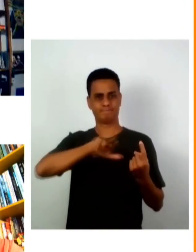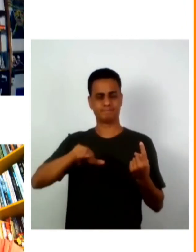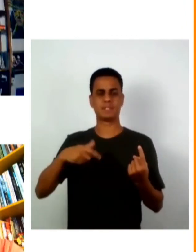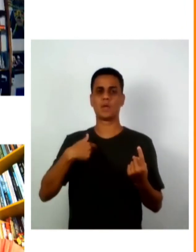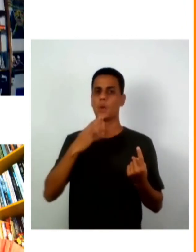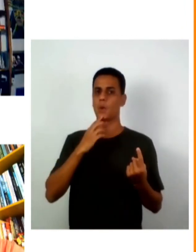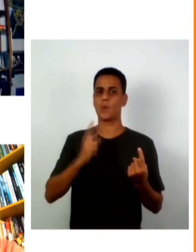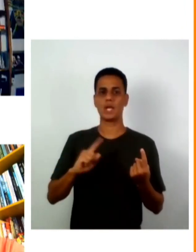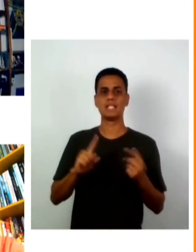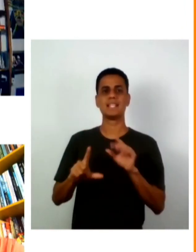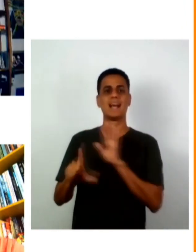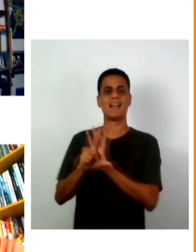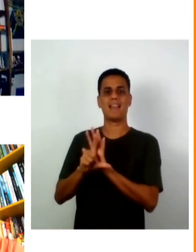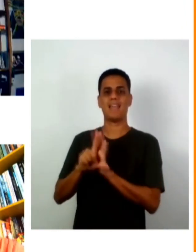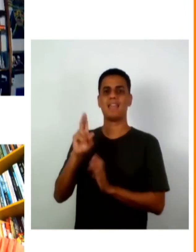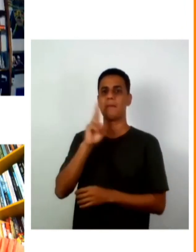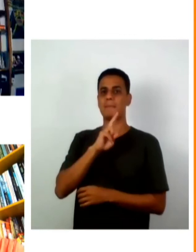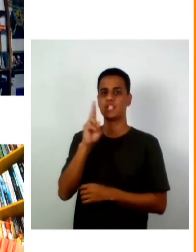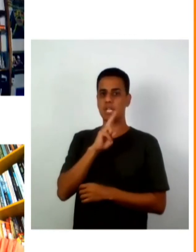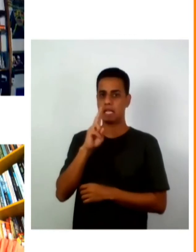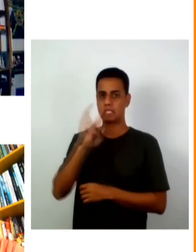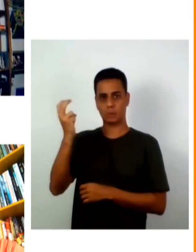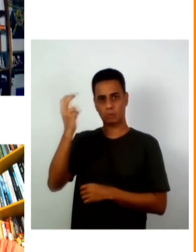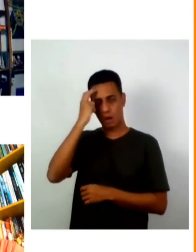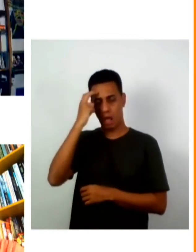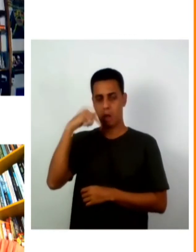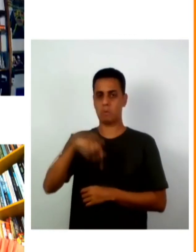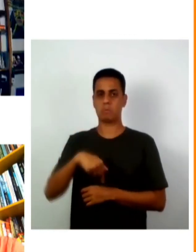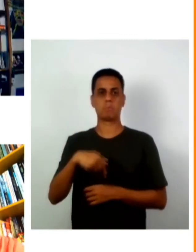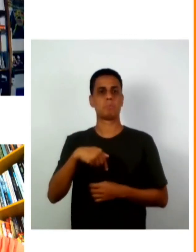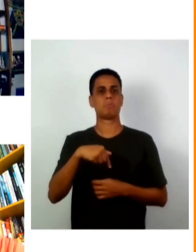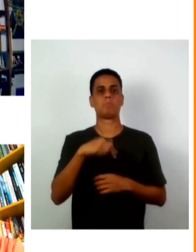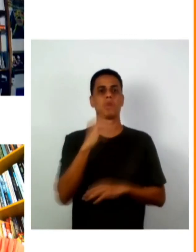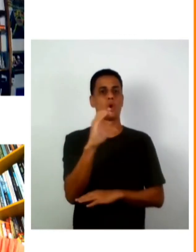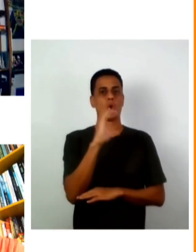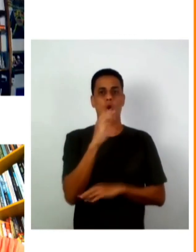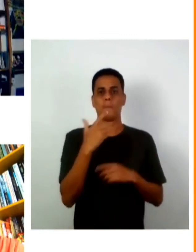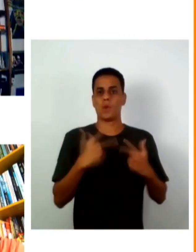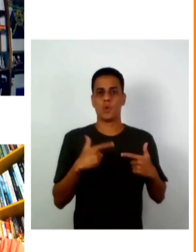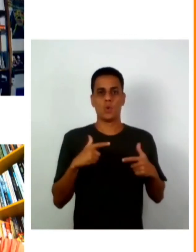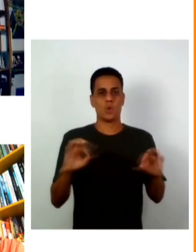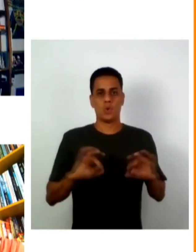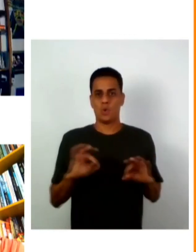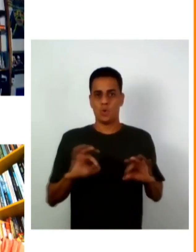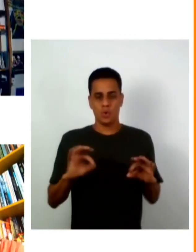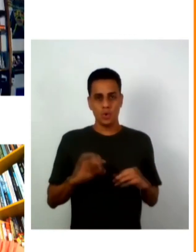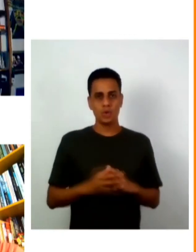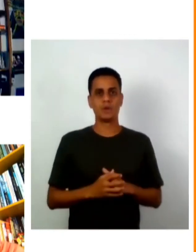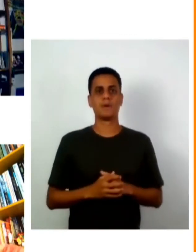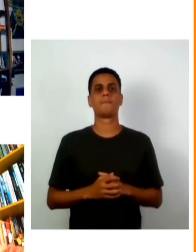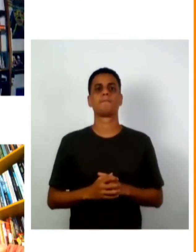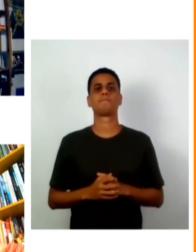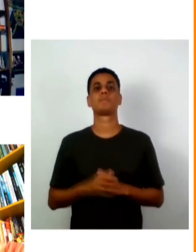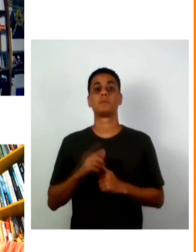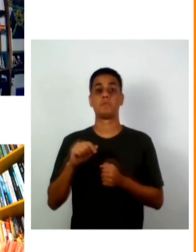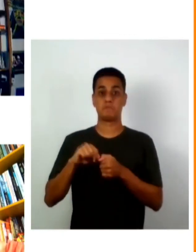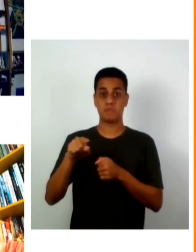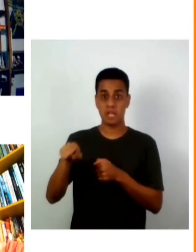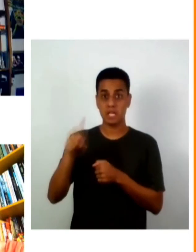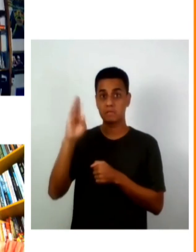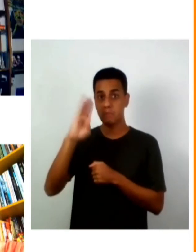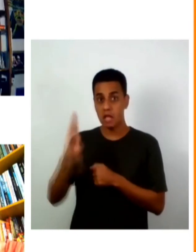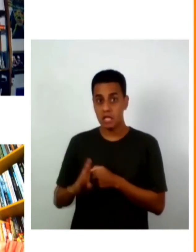eu não conhecia essa lei de emergência cultural na Colômbia hoje não existe uma lei como essa então nós temos que